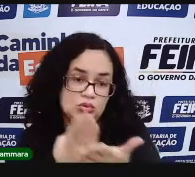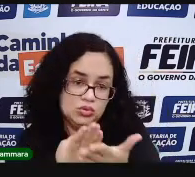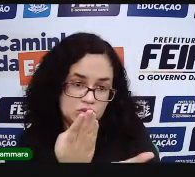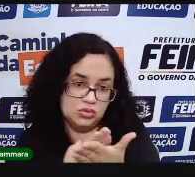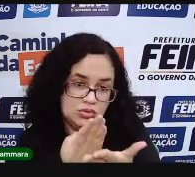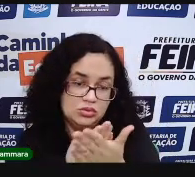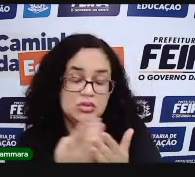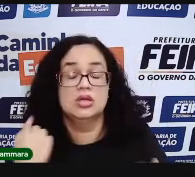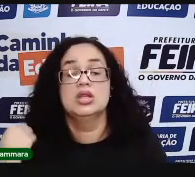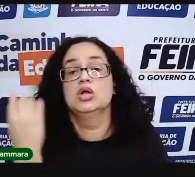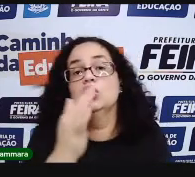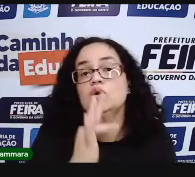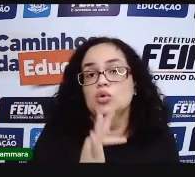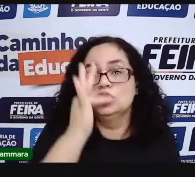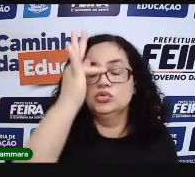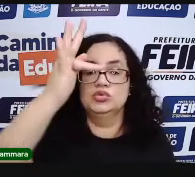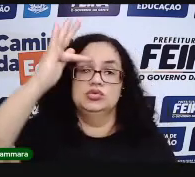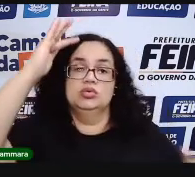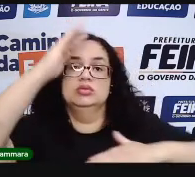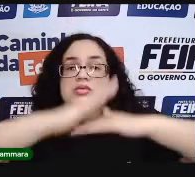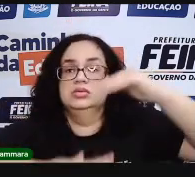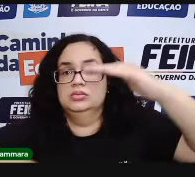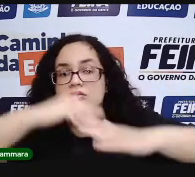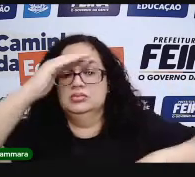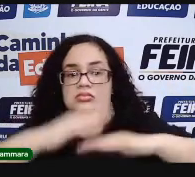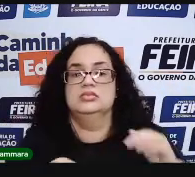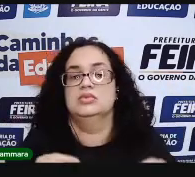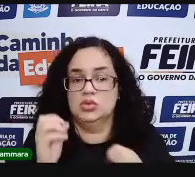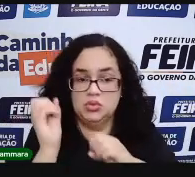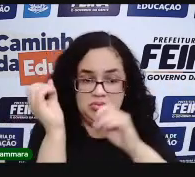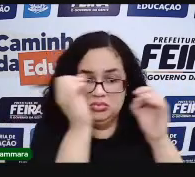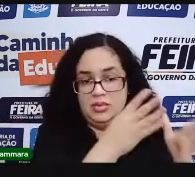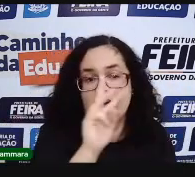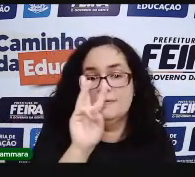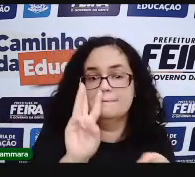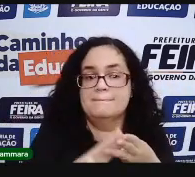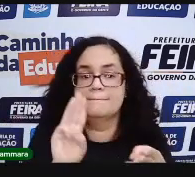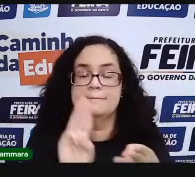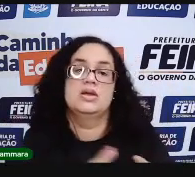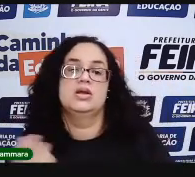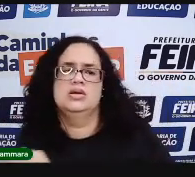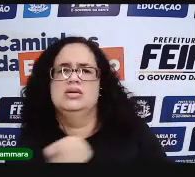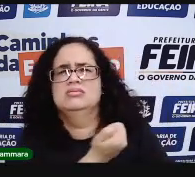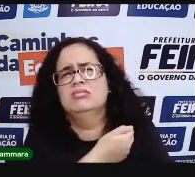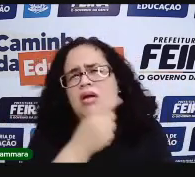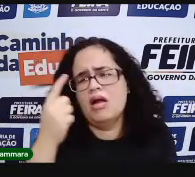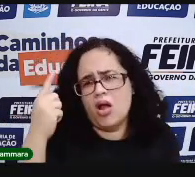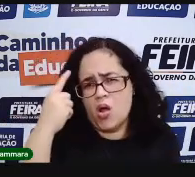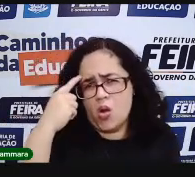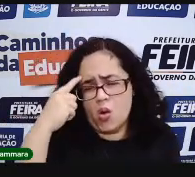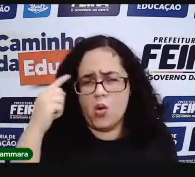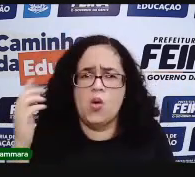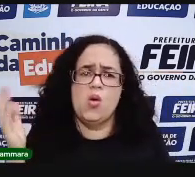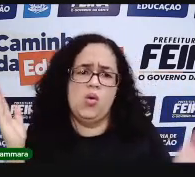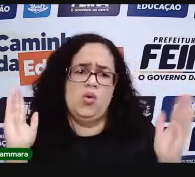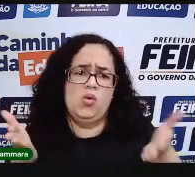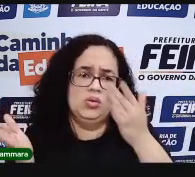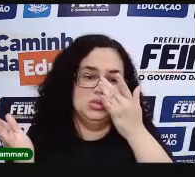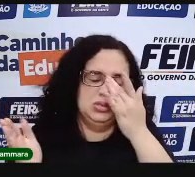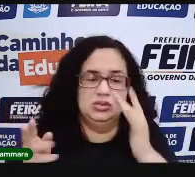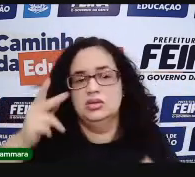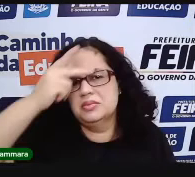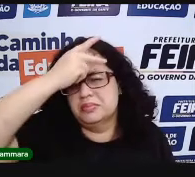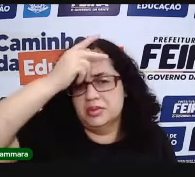estudos. Nas suas futuras profissões. Não desistam da matemática, do número. Imagina, hoje em dia,